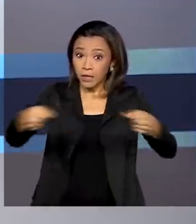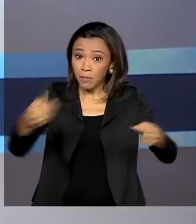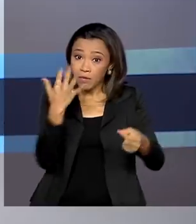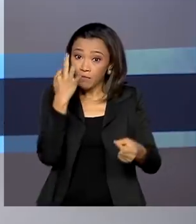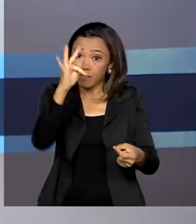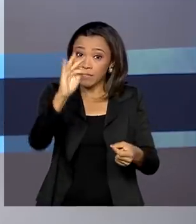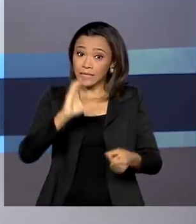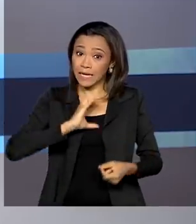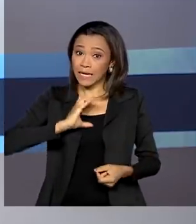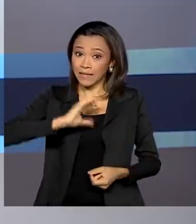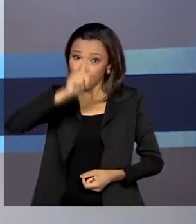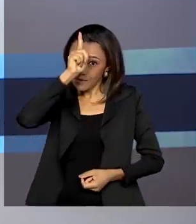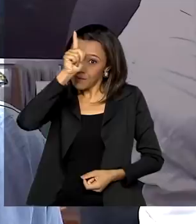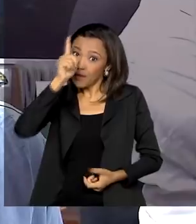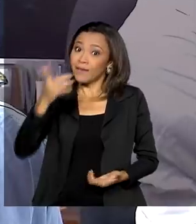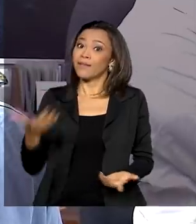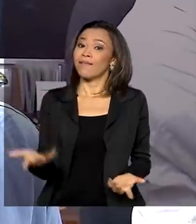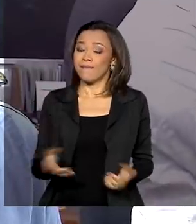Canadá e Alemanha.